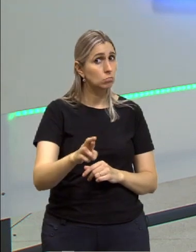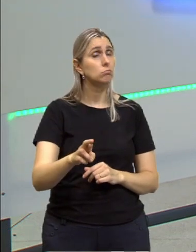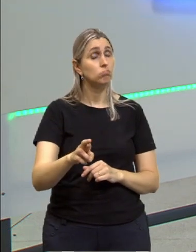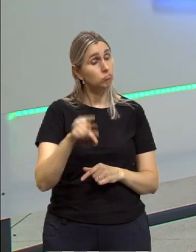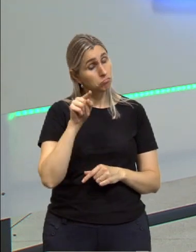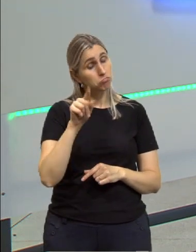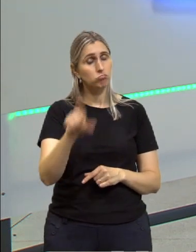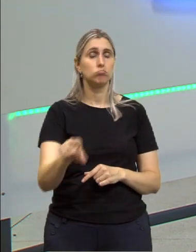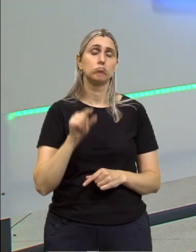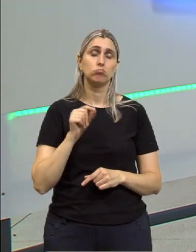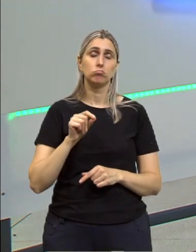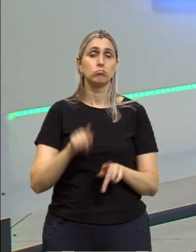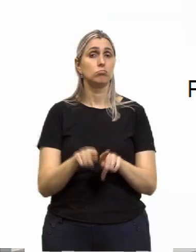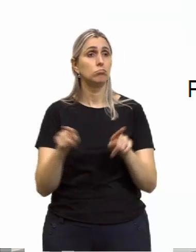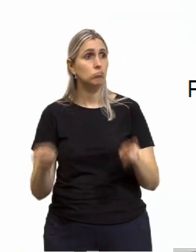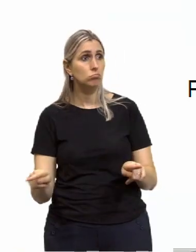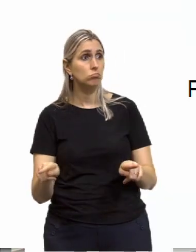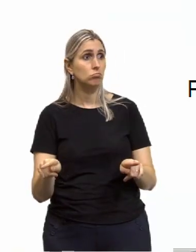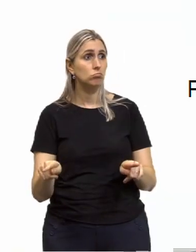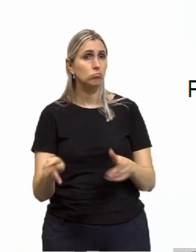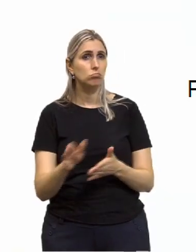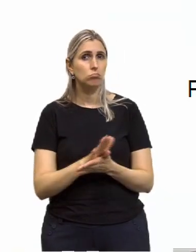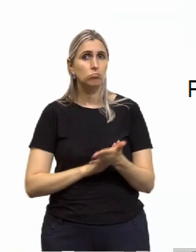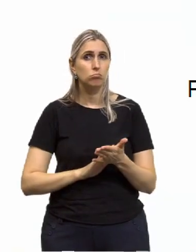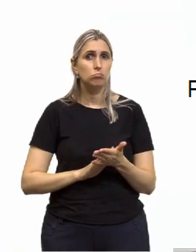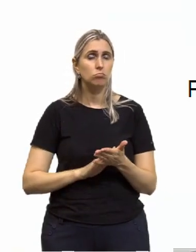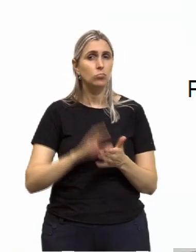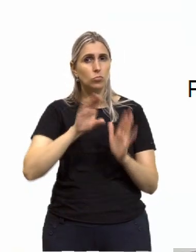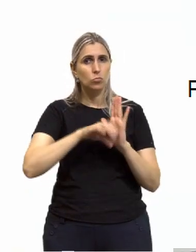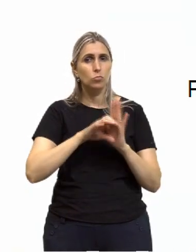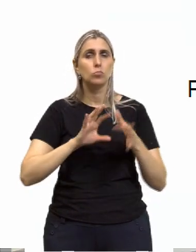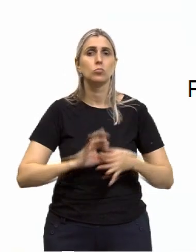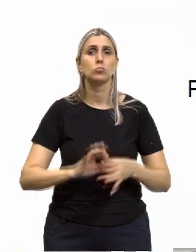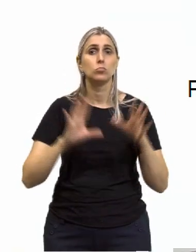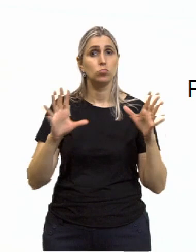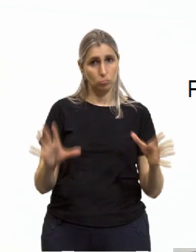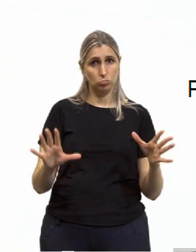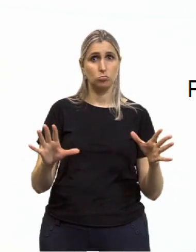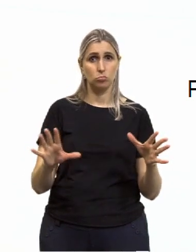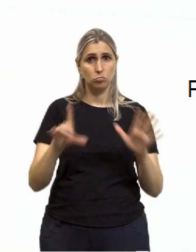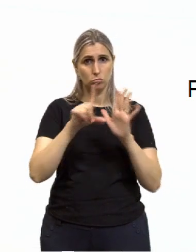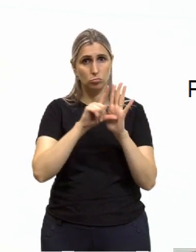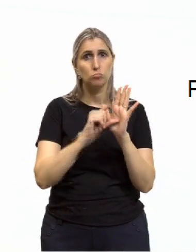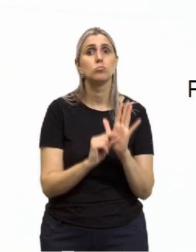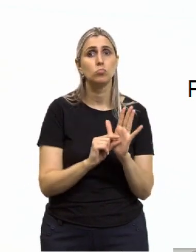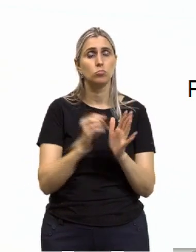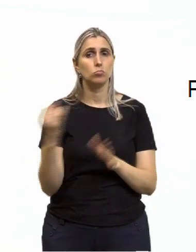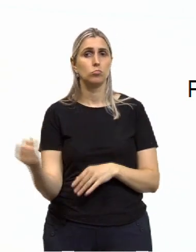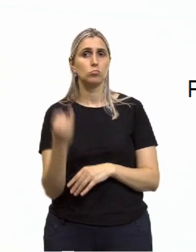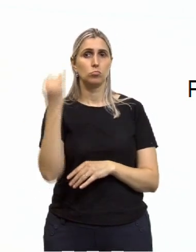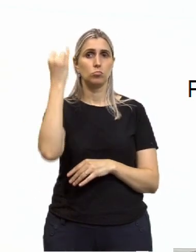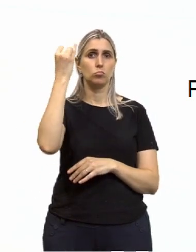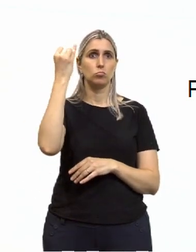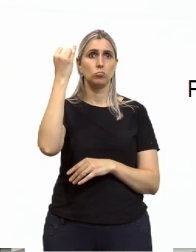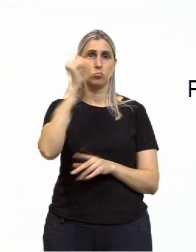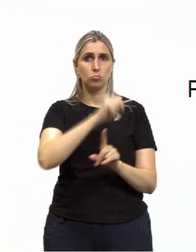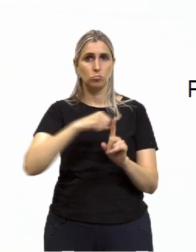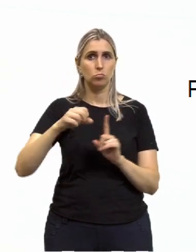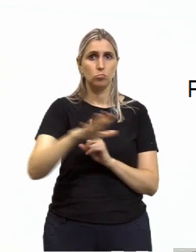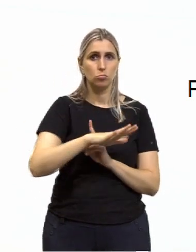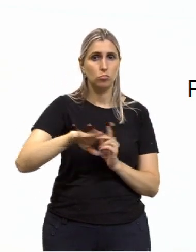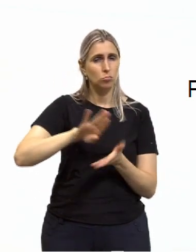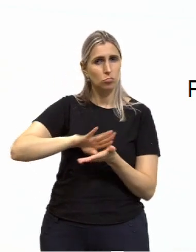decide. Porém, esvaziou o conceito grego de liberdade e diminuiu a importância do social. Então,